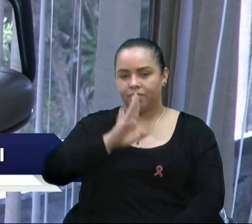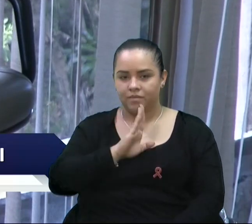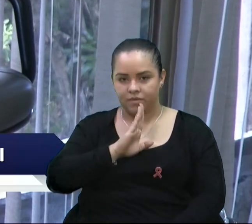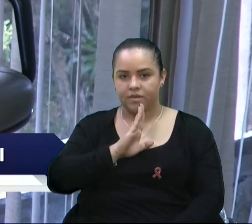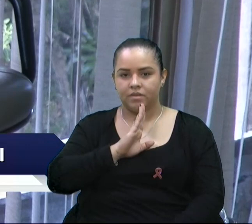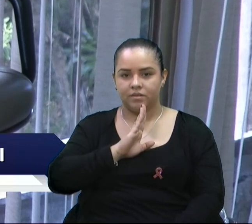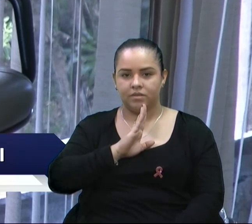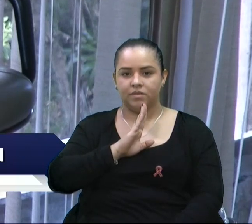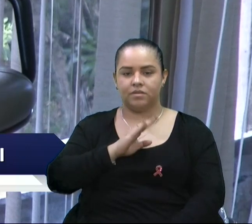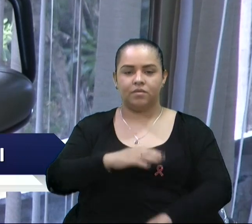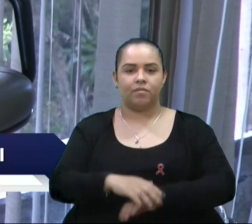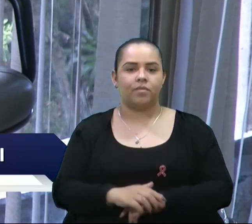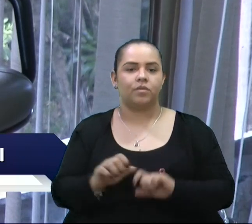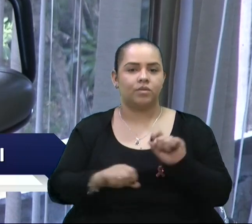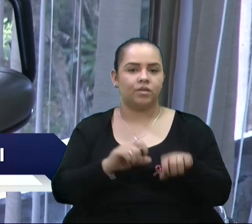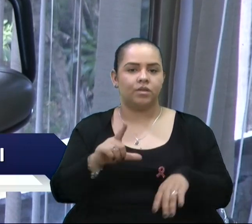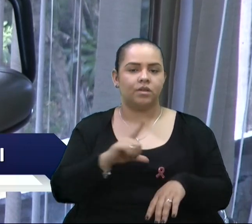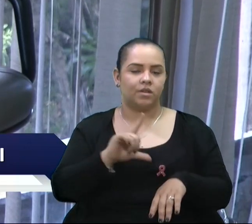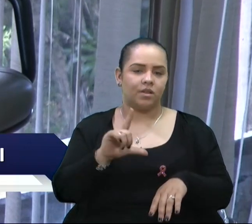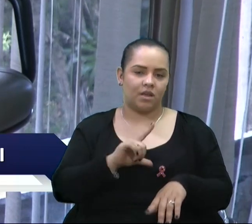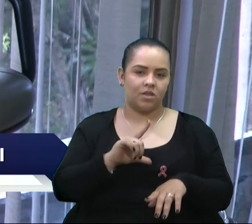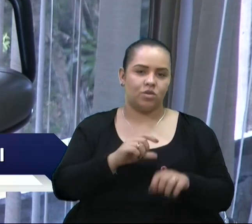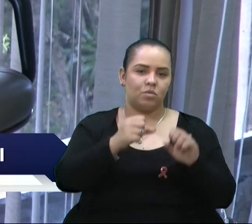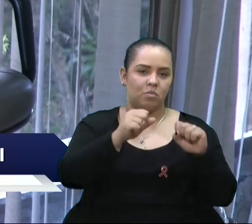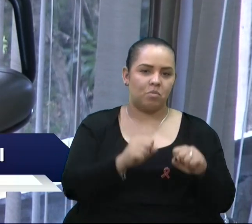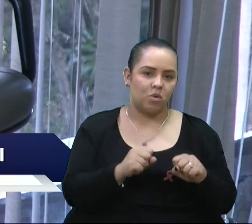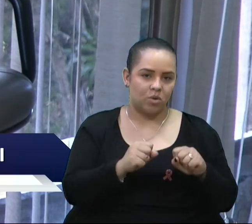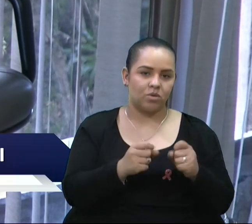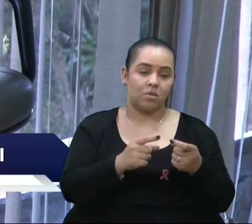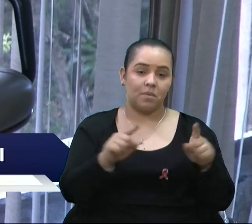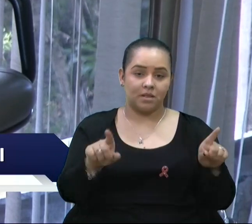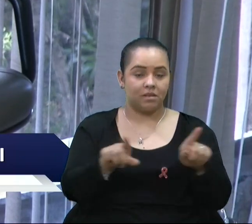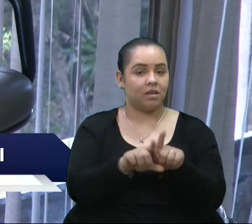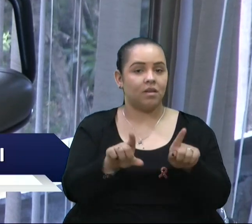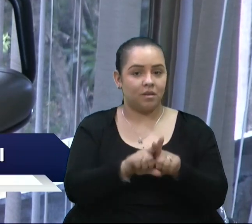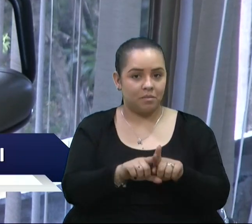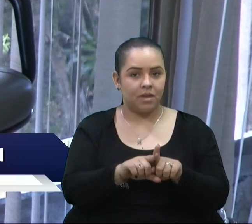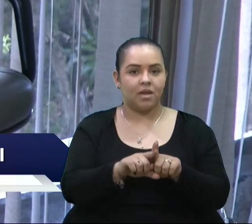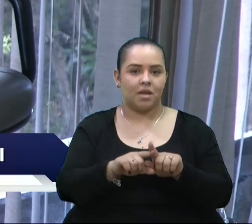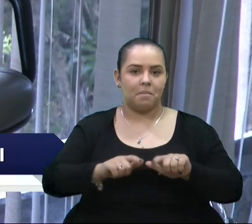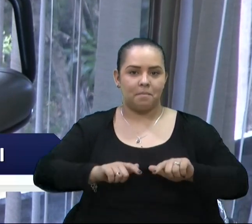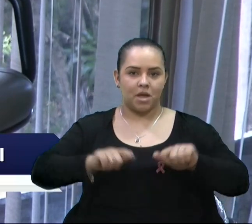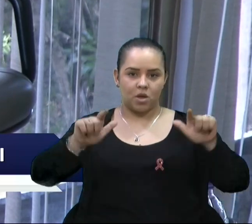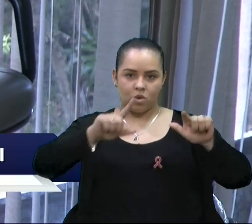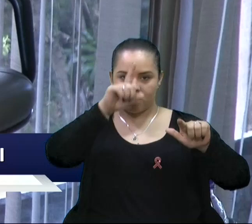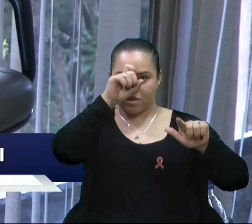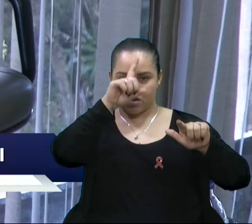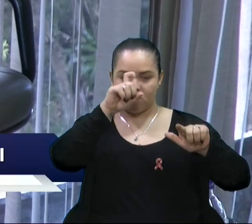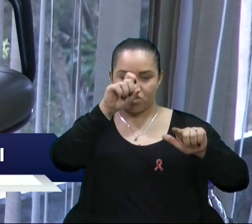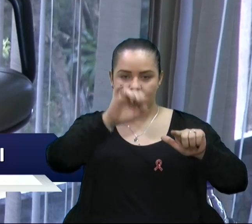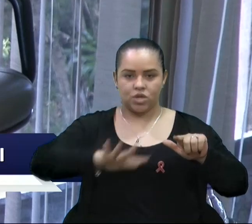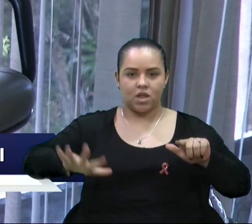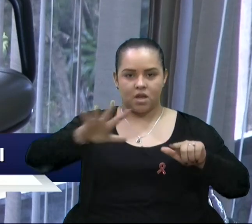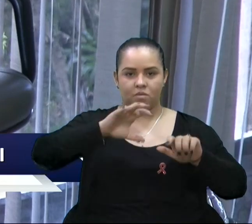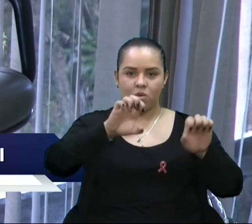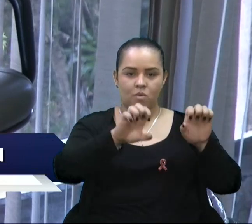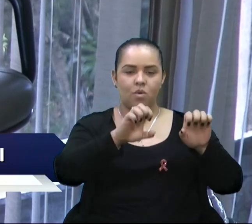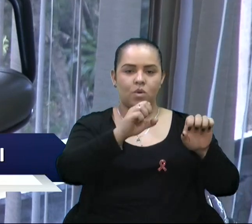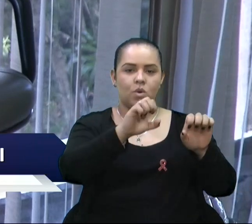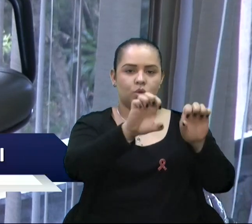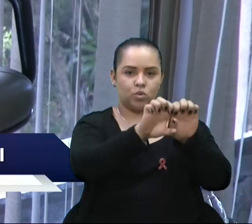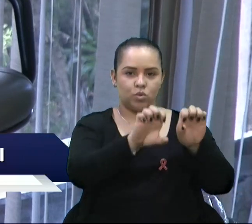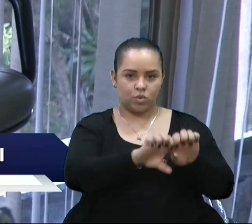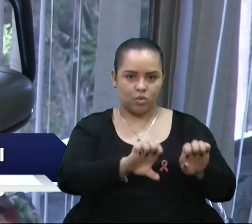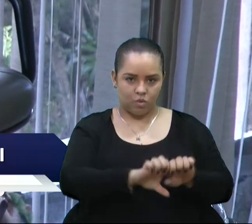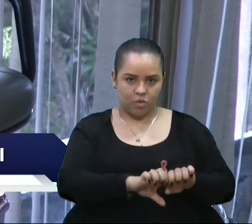está estudando também outras possibilidades. Contando também com a ampliação do HG, que não vai só suprir uma necessidade